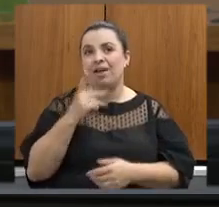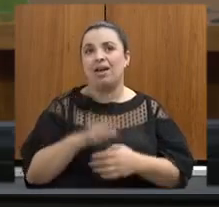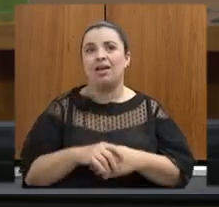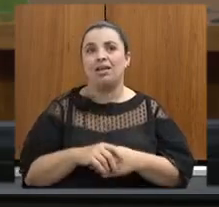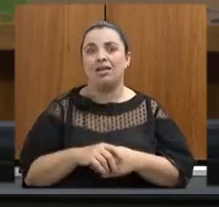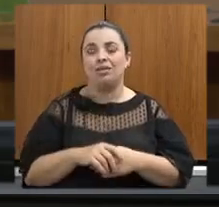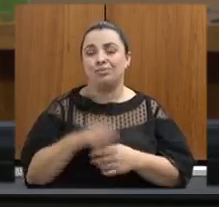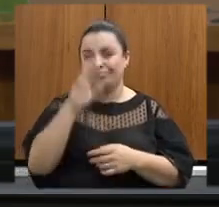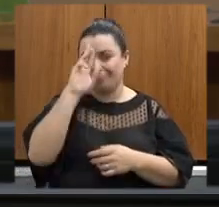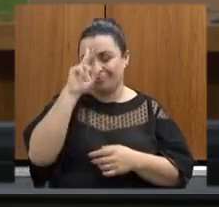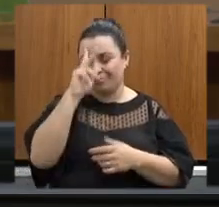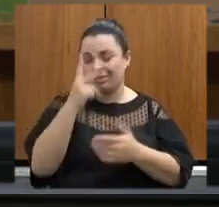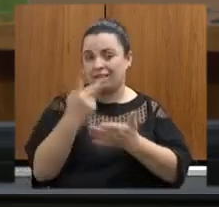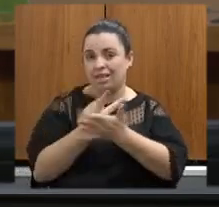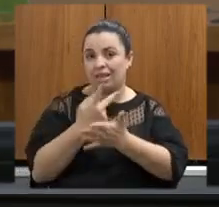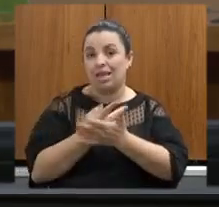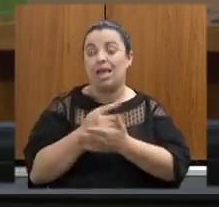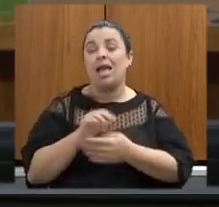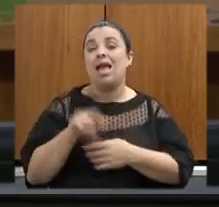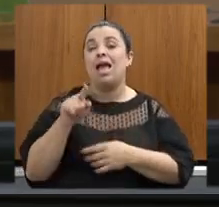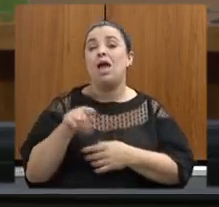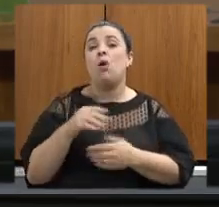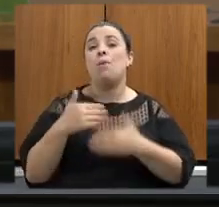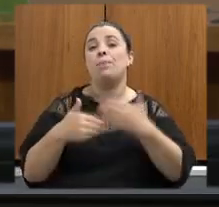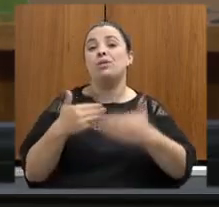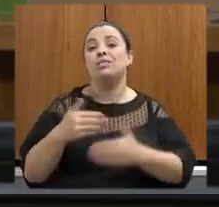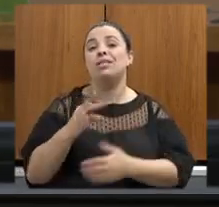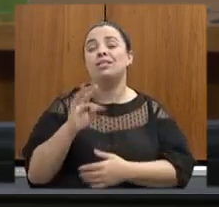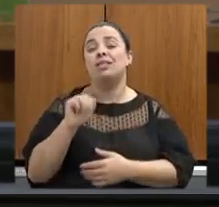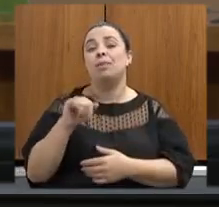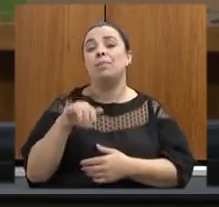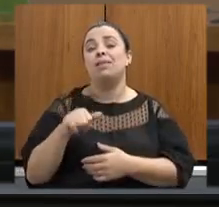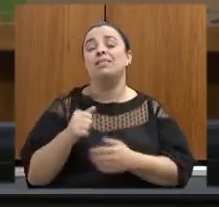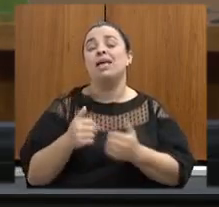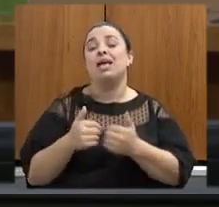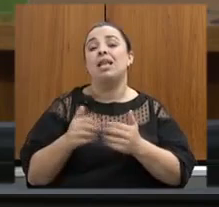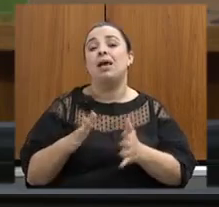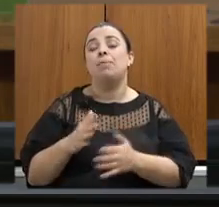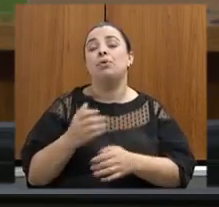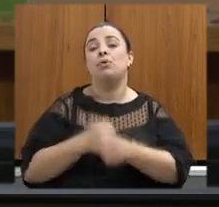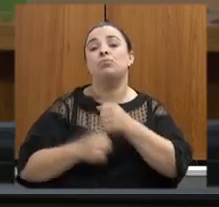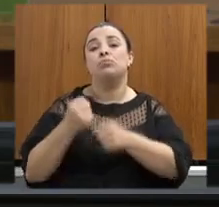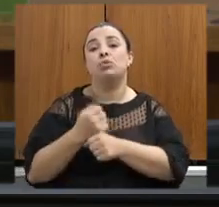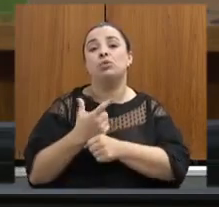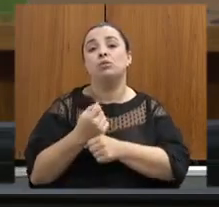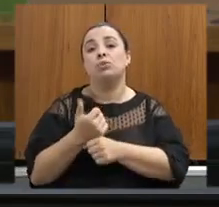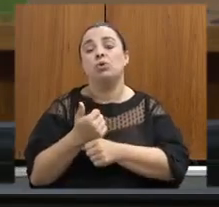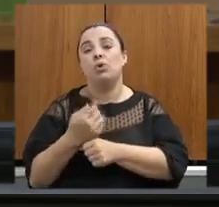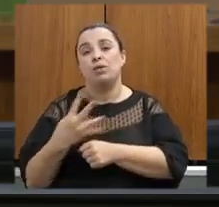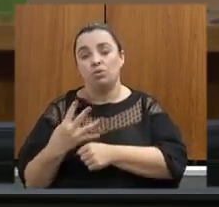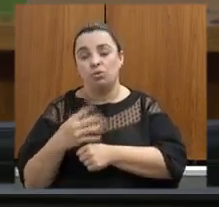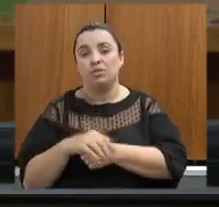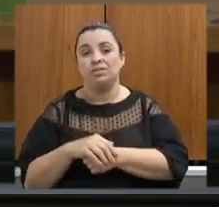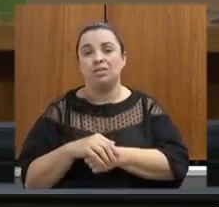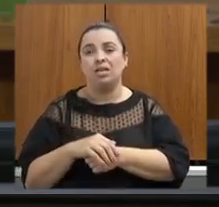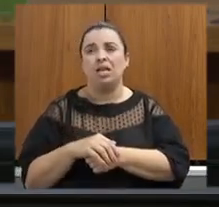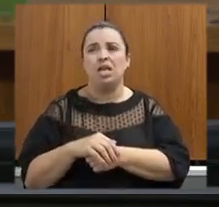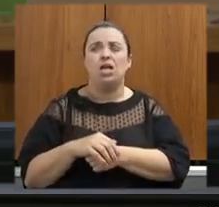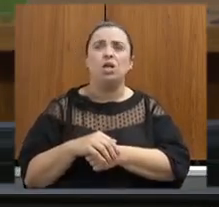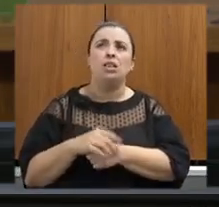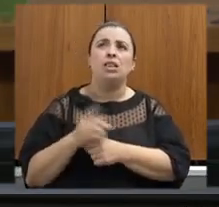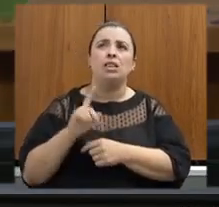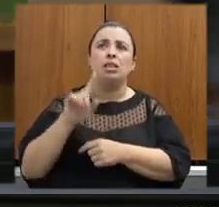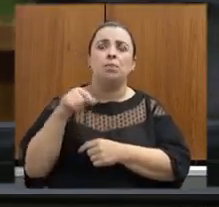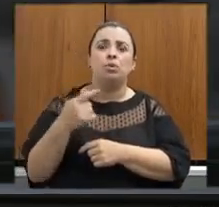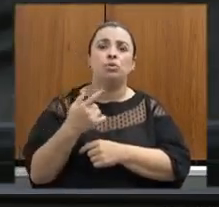Ribas a tramitação do processo da TAMIS iniciou no estado de Minas Gerais no ano de 2014 no ano de 2017 que